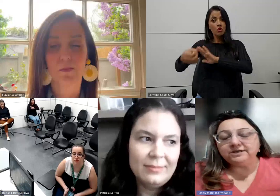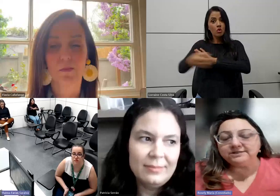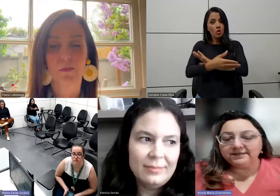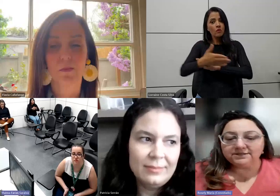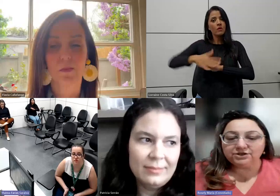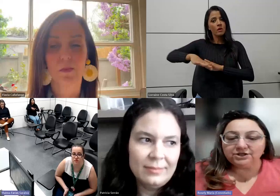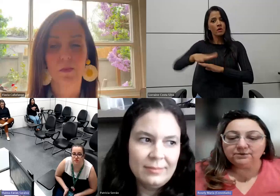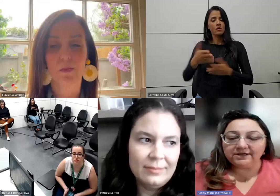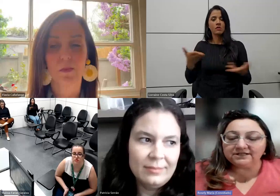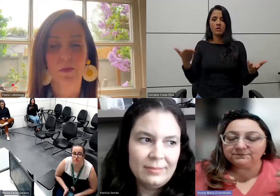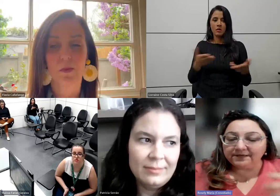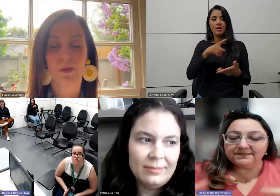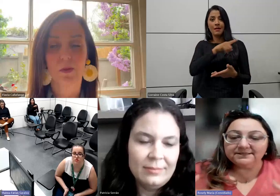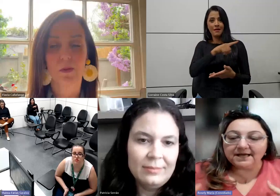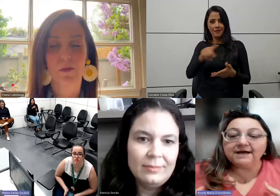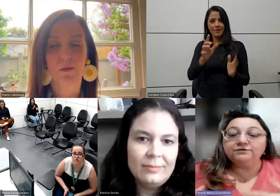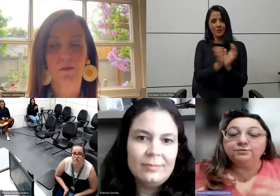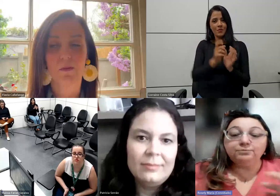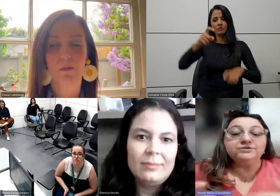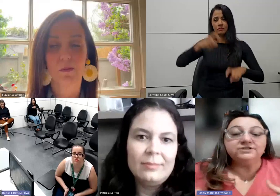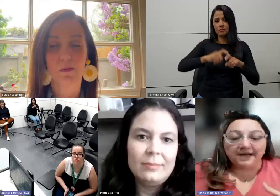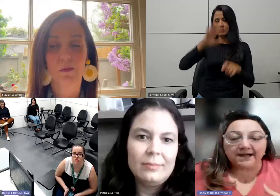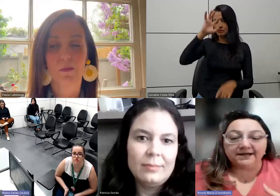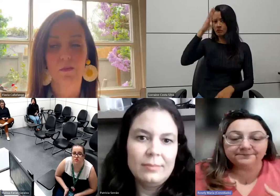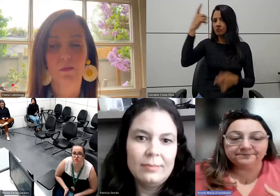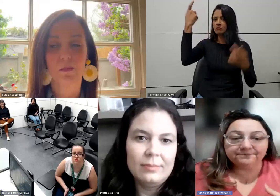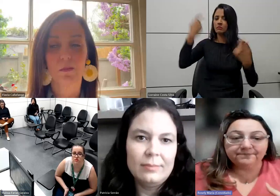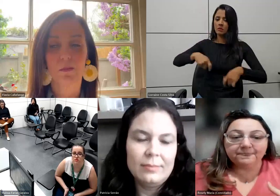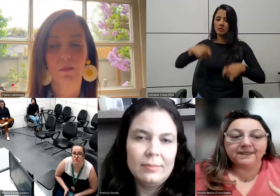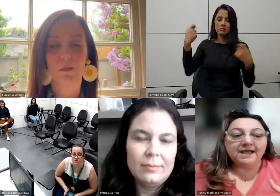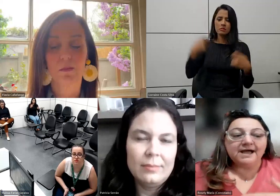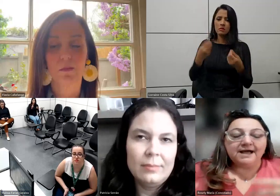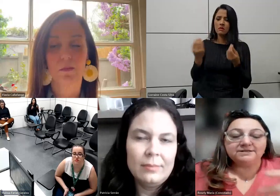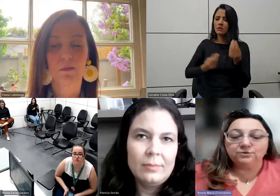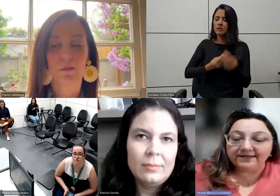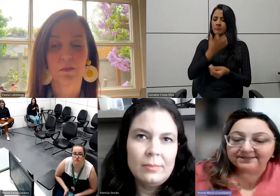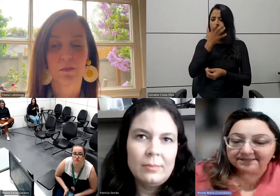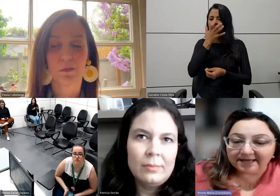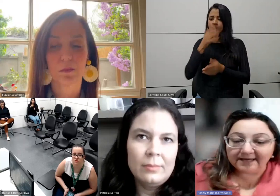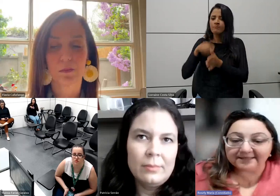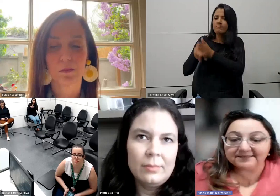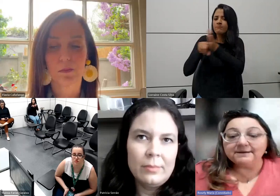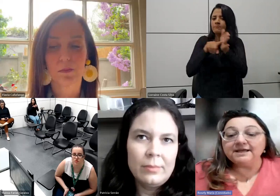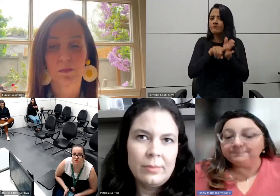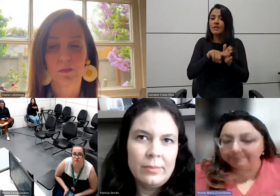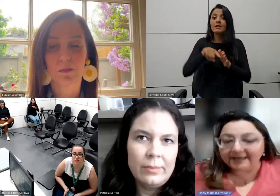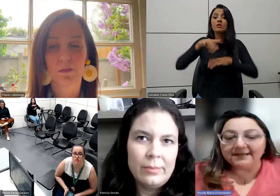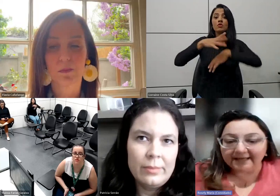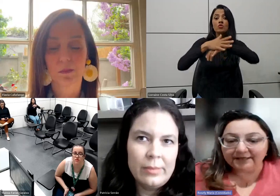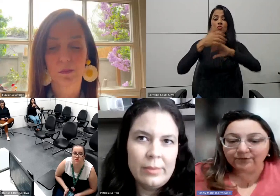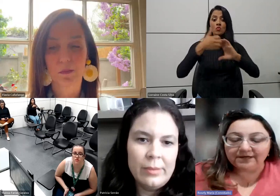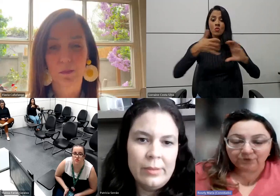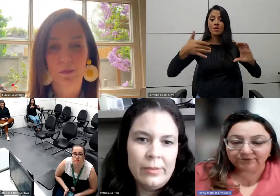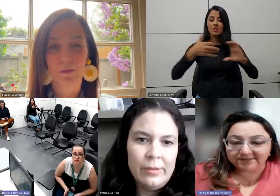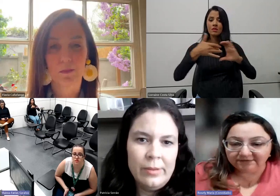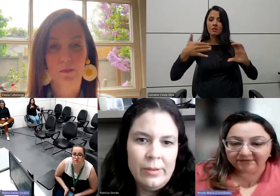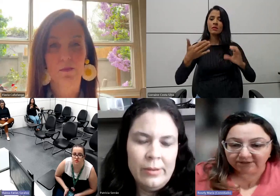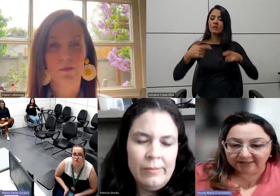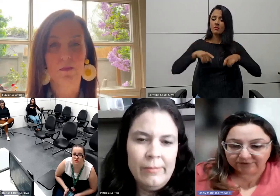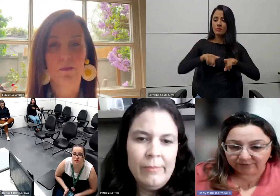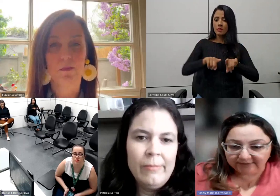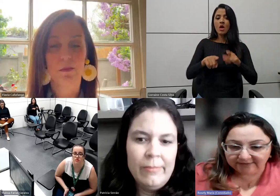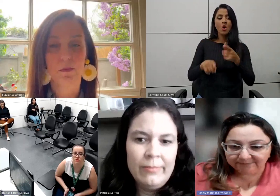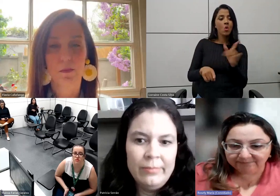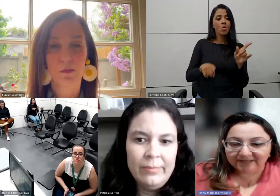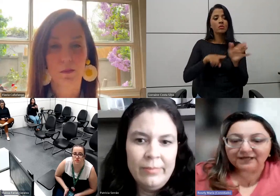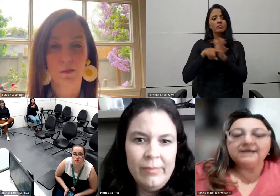Foi quando eles decidiram que eles precisavam buscar as doenças raras em paralelo a outras